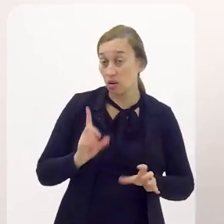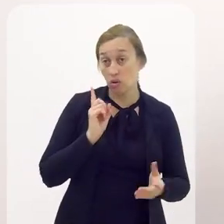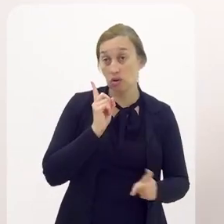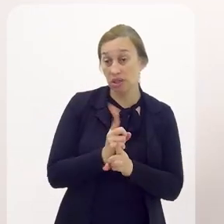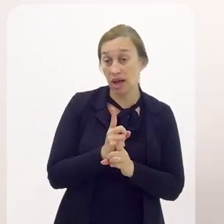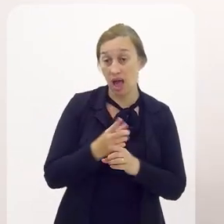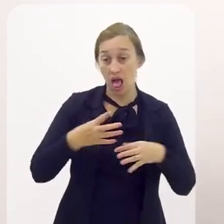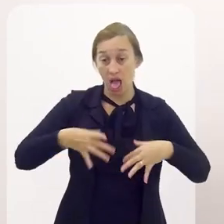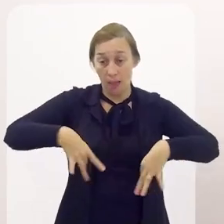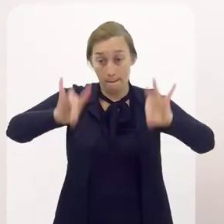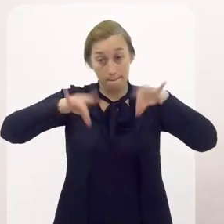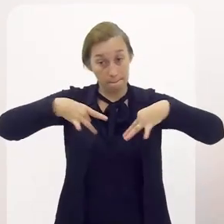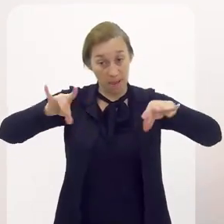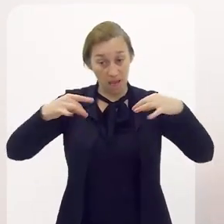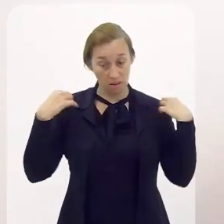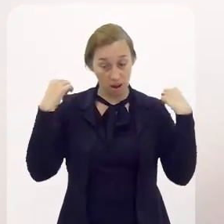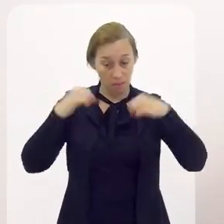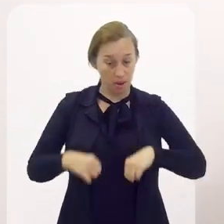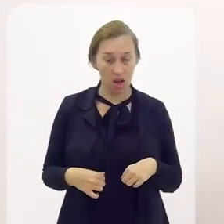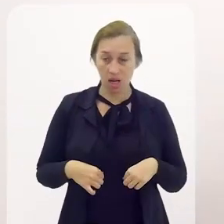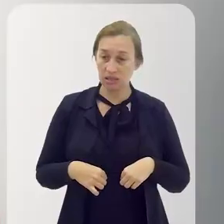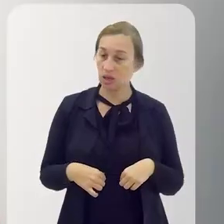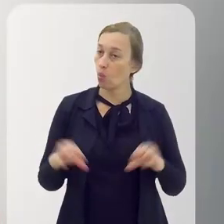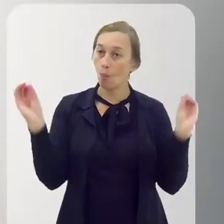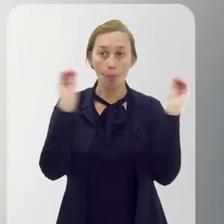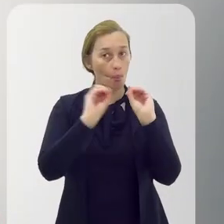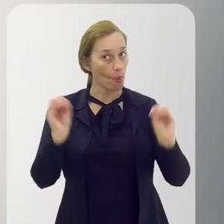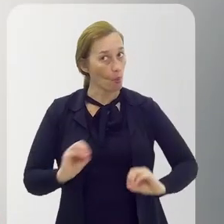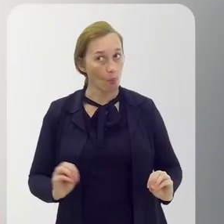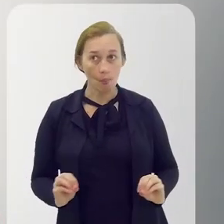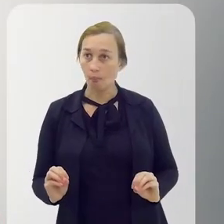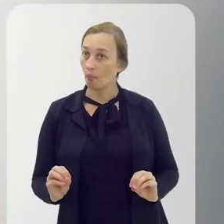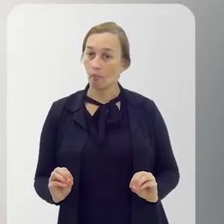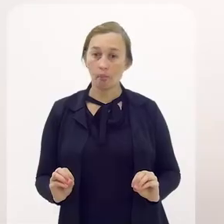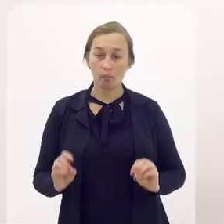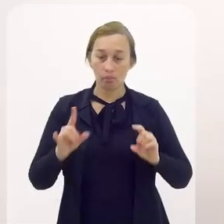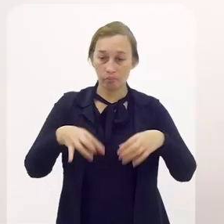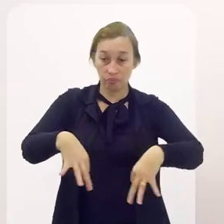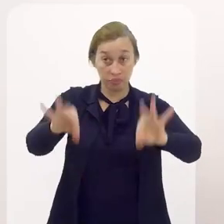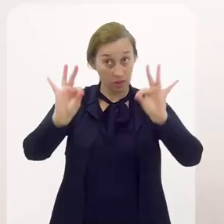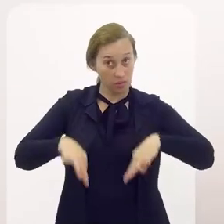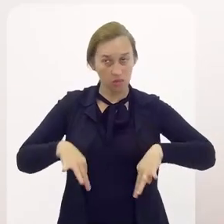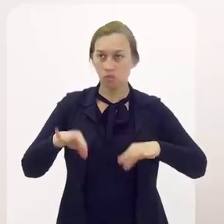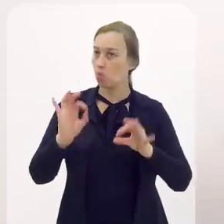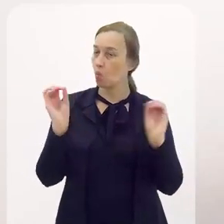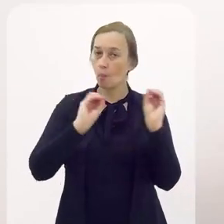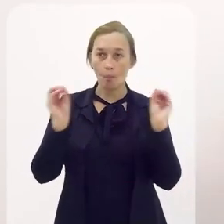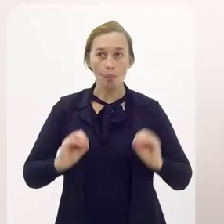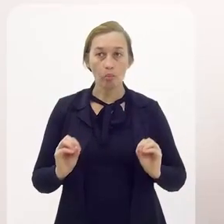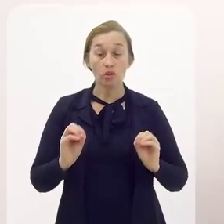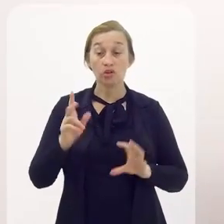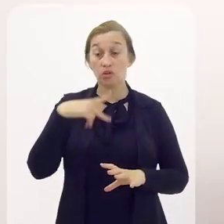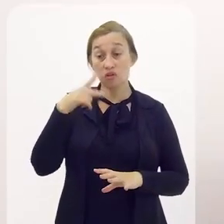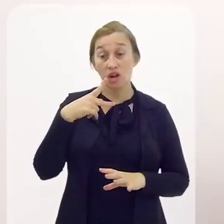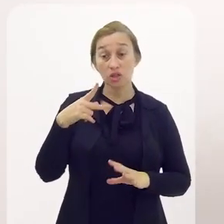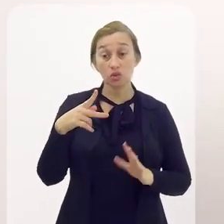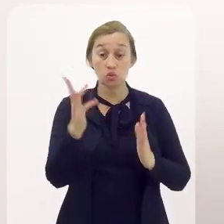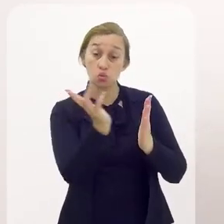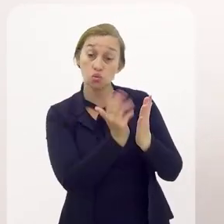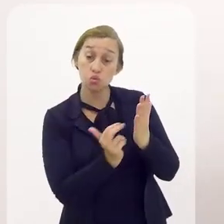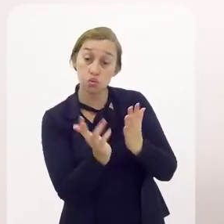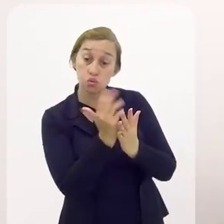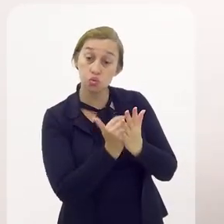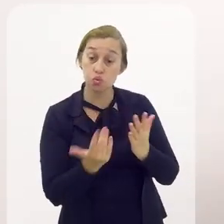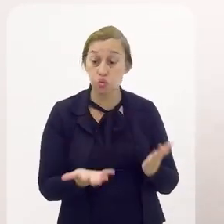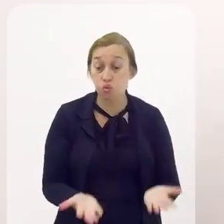eu só não quero encontrar a pele da onça, tá, gente? Pois é. Nada de casaco, nada de tapete, nada de... Isso, não. Estou falando de